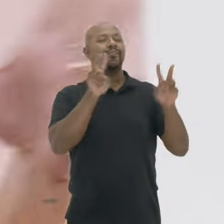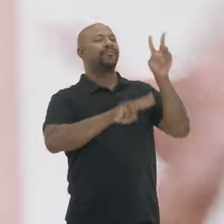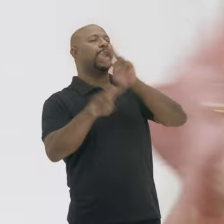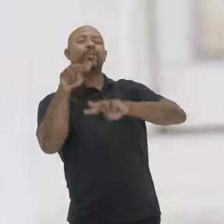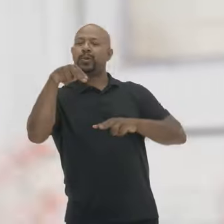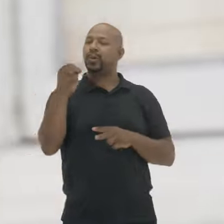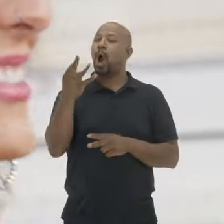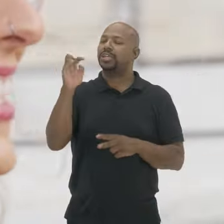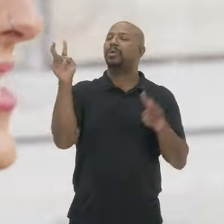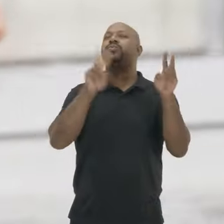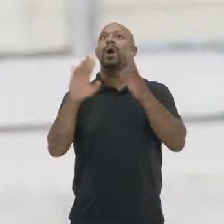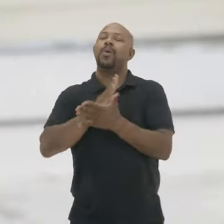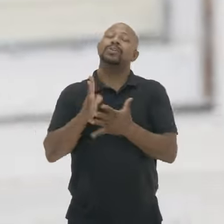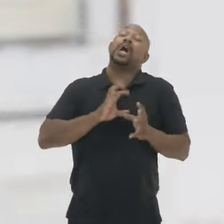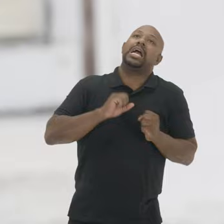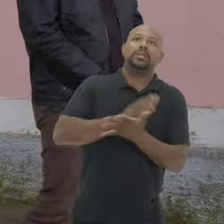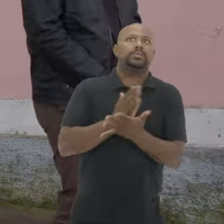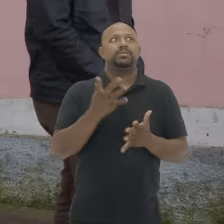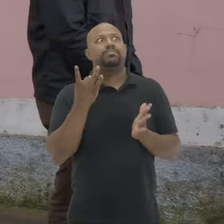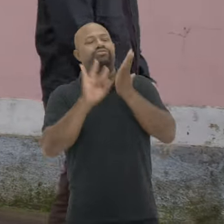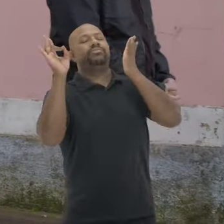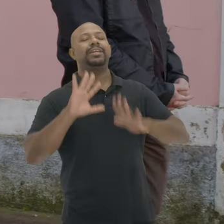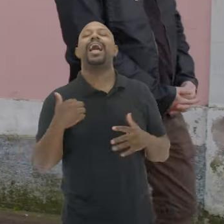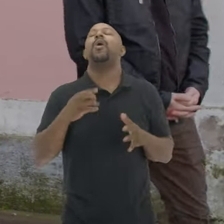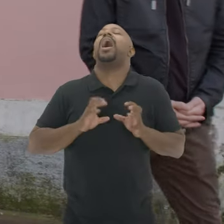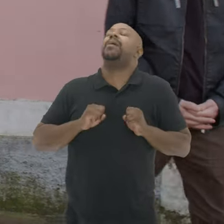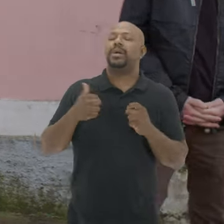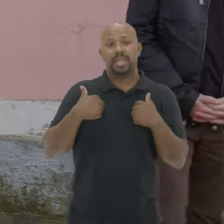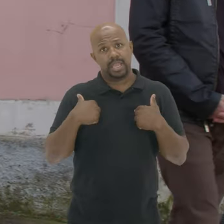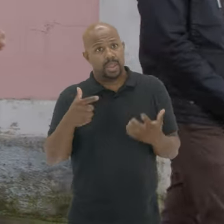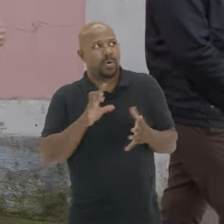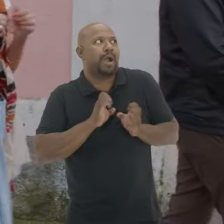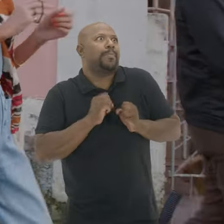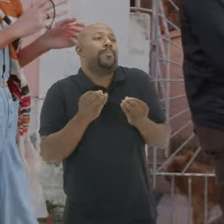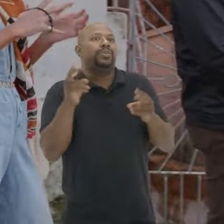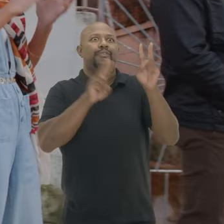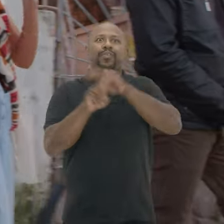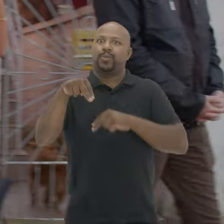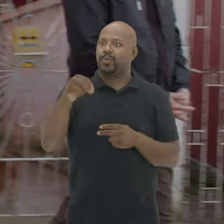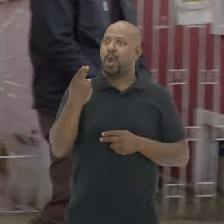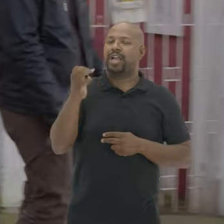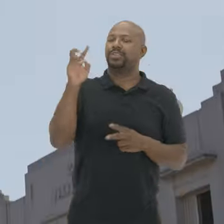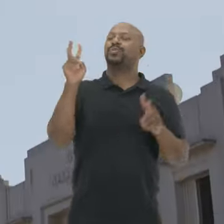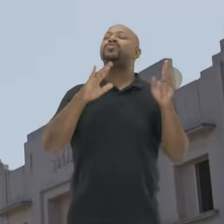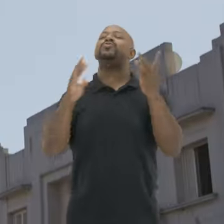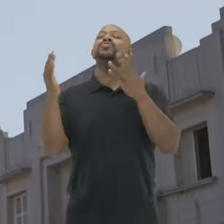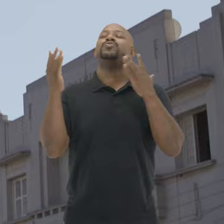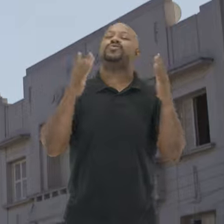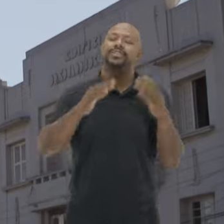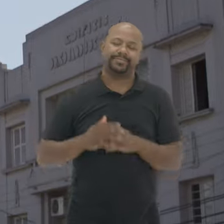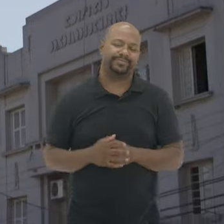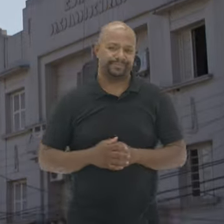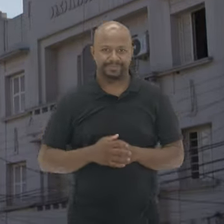Vento Norte Que está rolando Que tem gente que ama Gente que odeia Ah eu amo o Vento Norte Eu particularmente amo muito o Vento Norte Eles